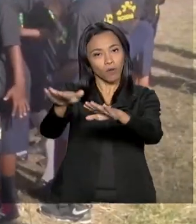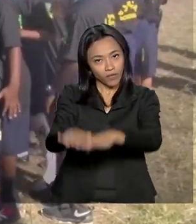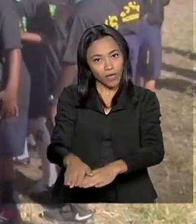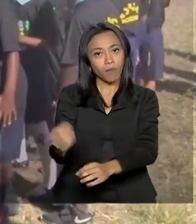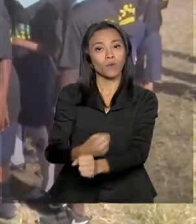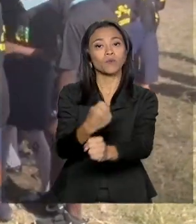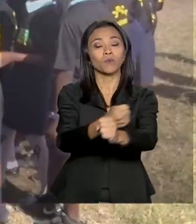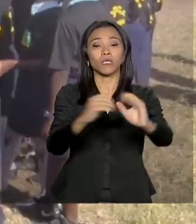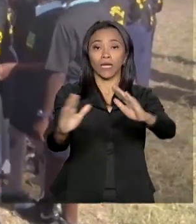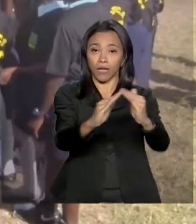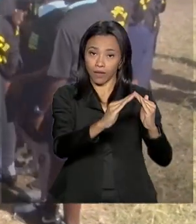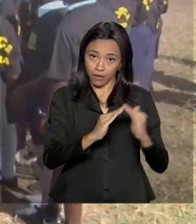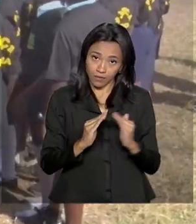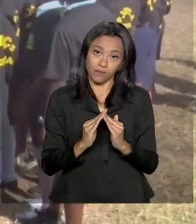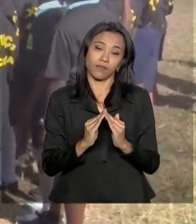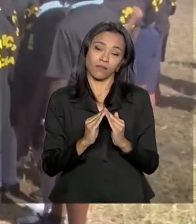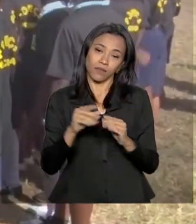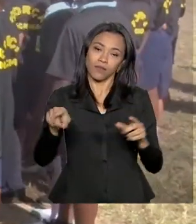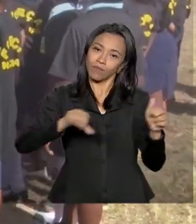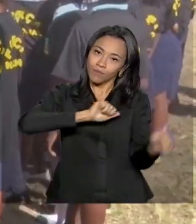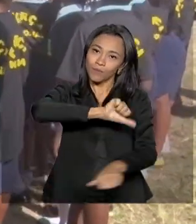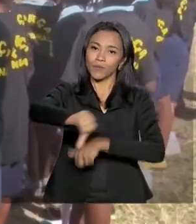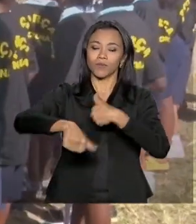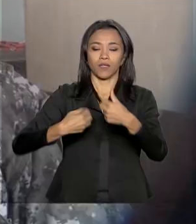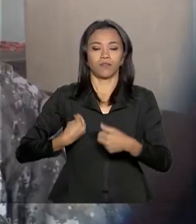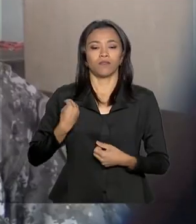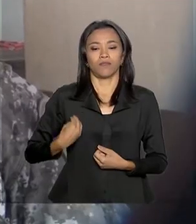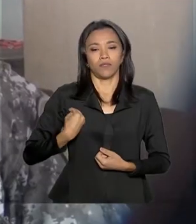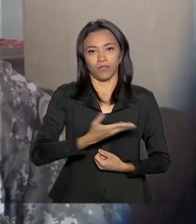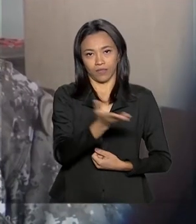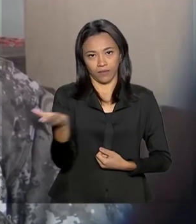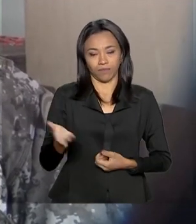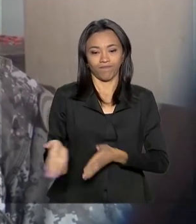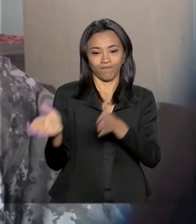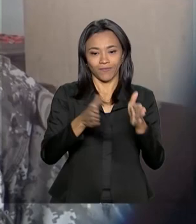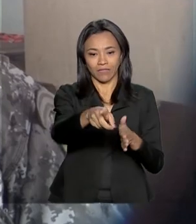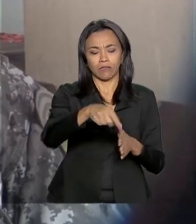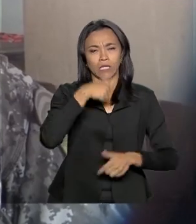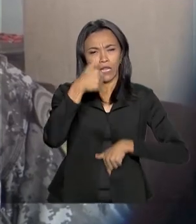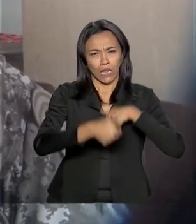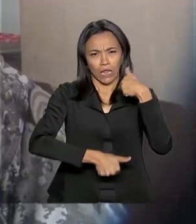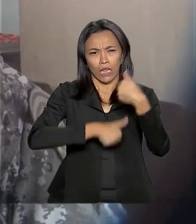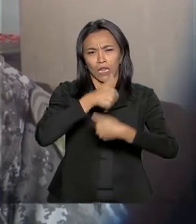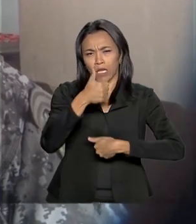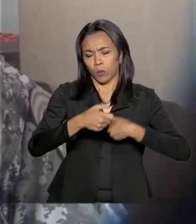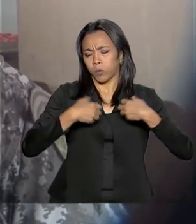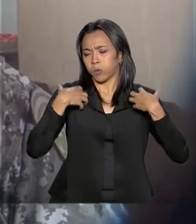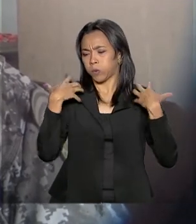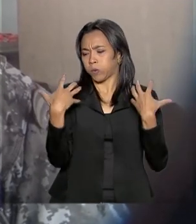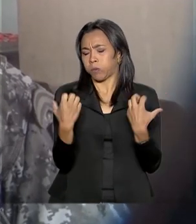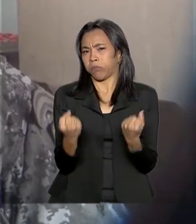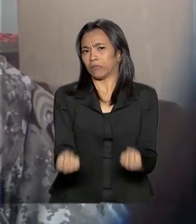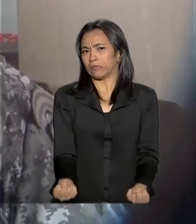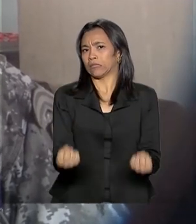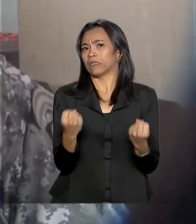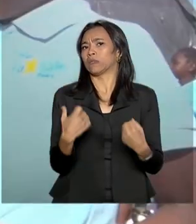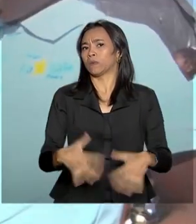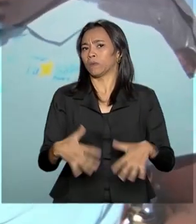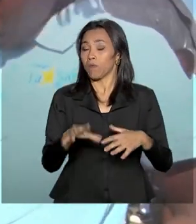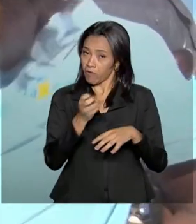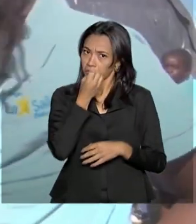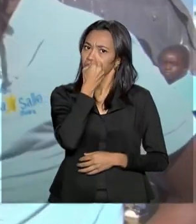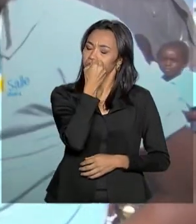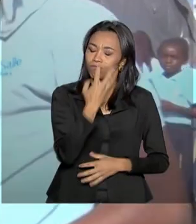casas e a missão de transformar vidas. Foi um trabalho cansativo, desgastante, mas foi muito gratificante.